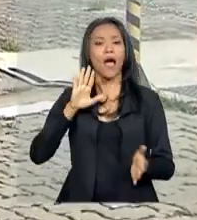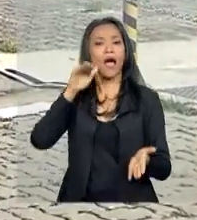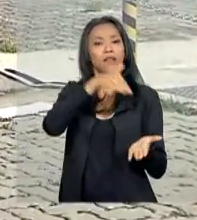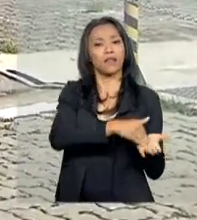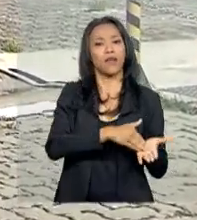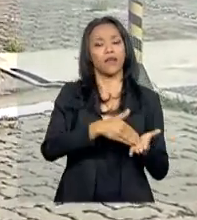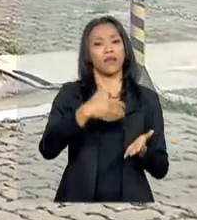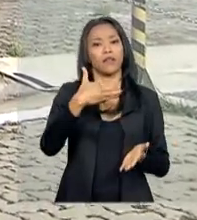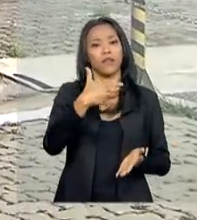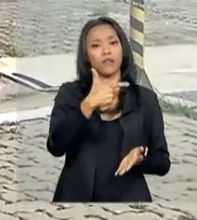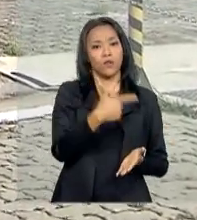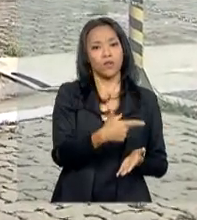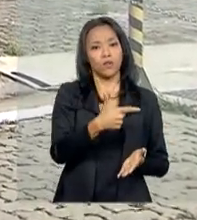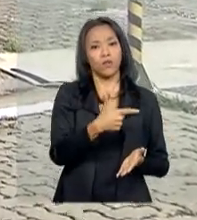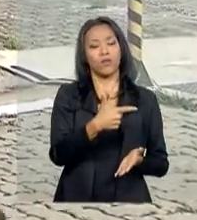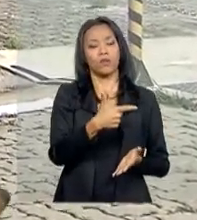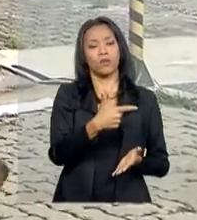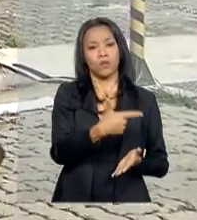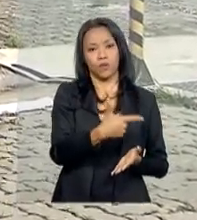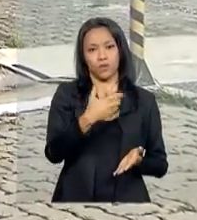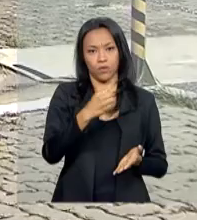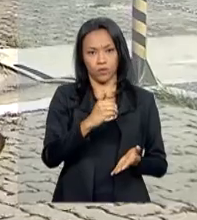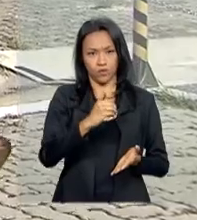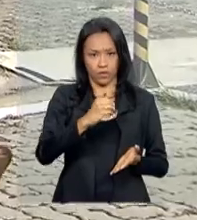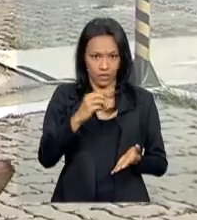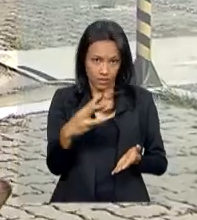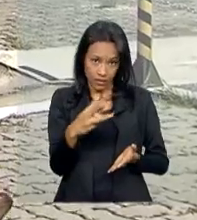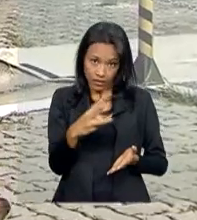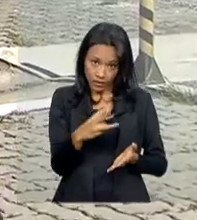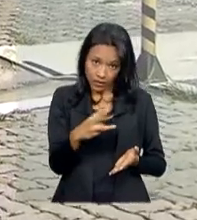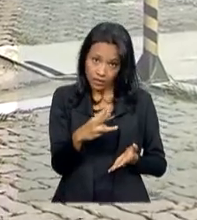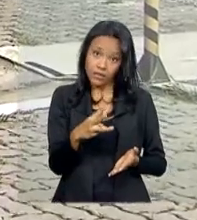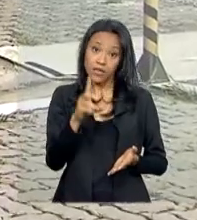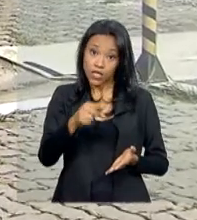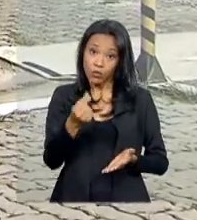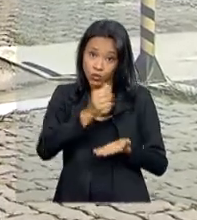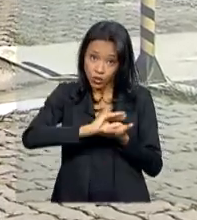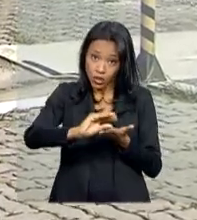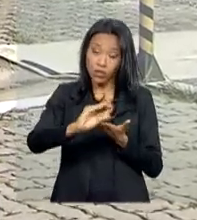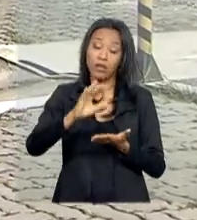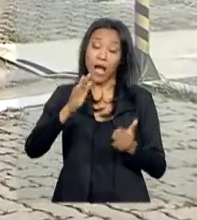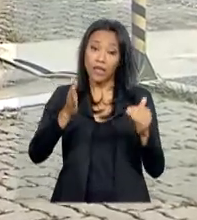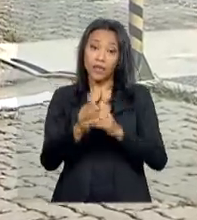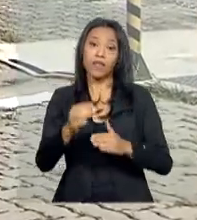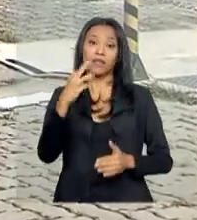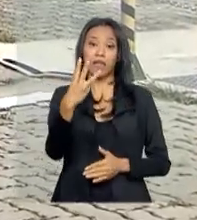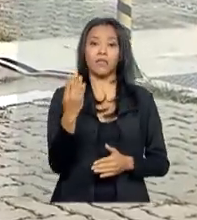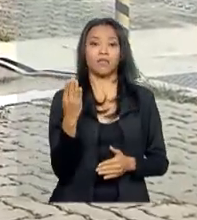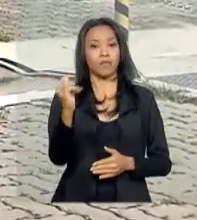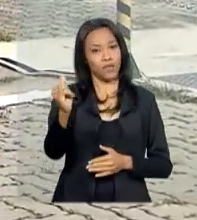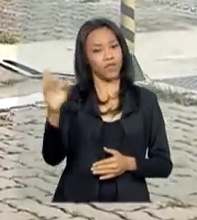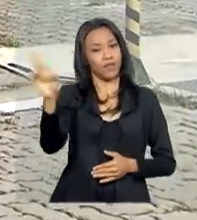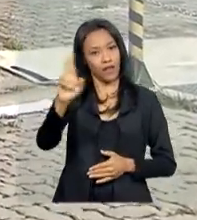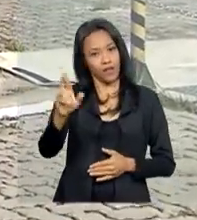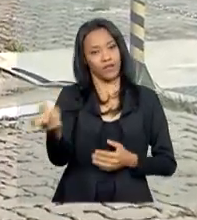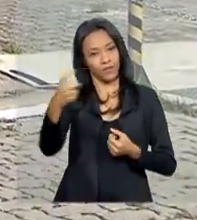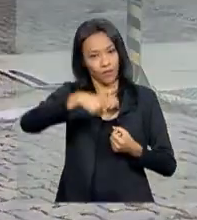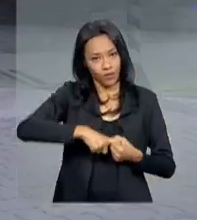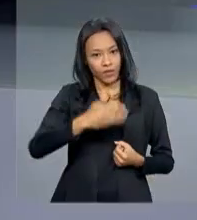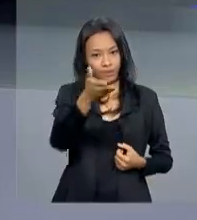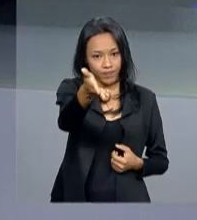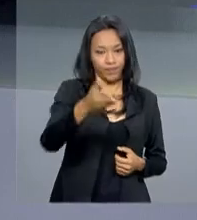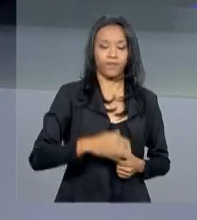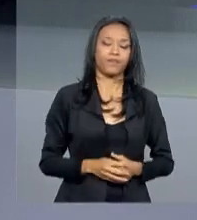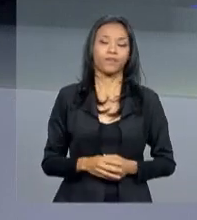2033 os investimentos cheguem a 3 bilhões de reais. Voltamos ao estúdio com você,